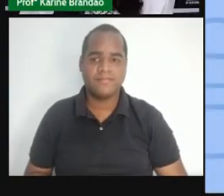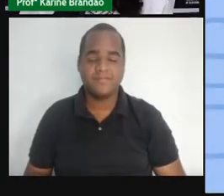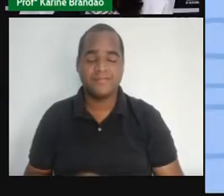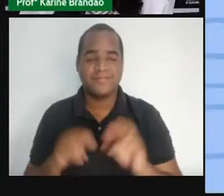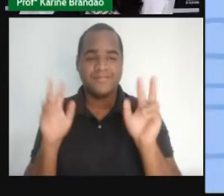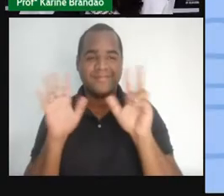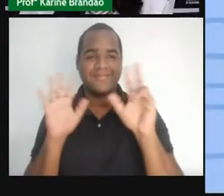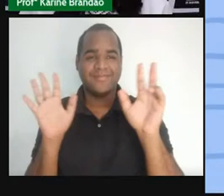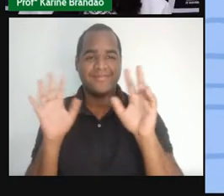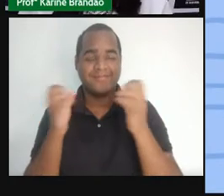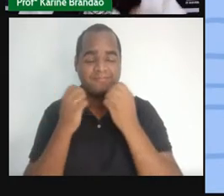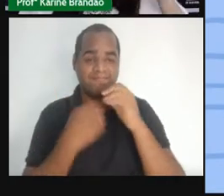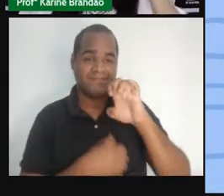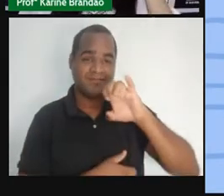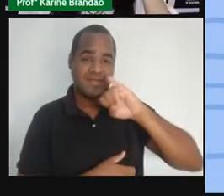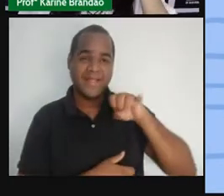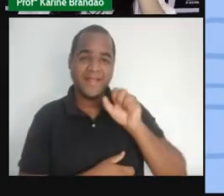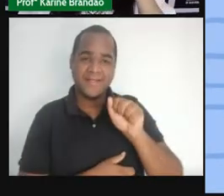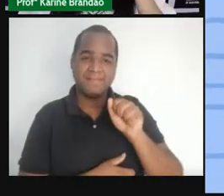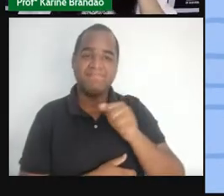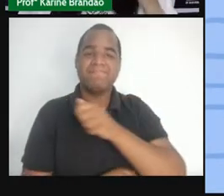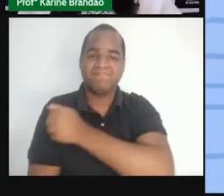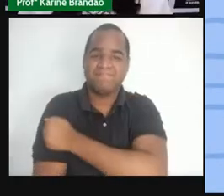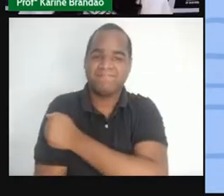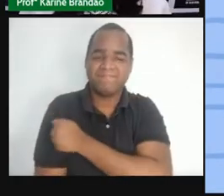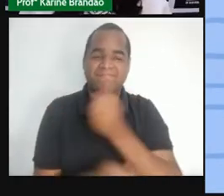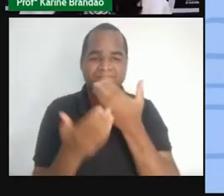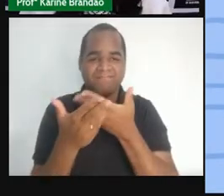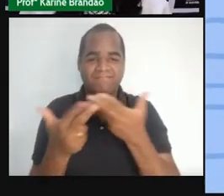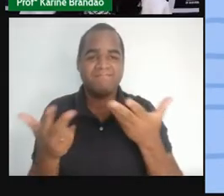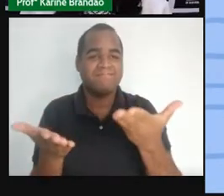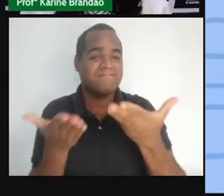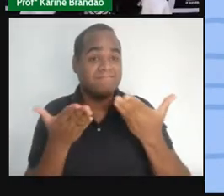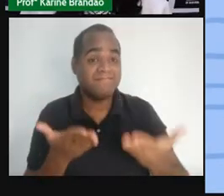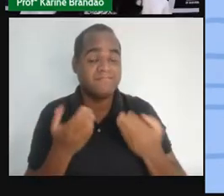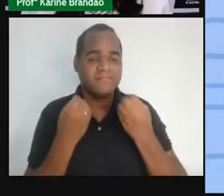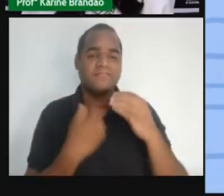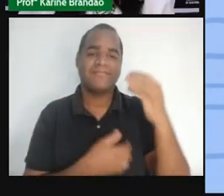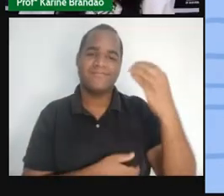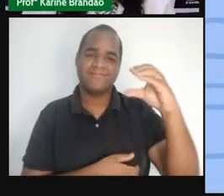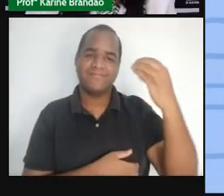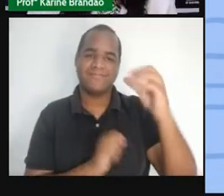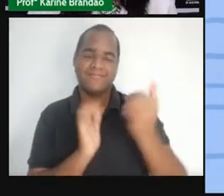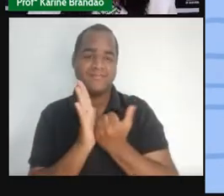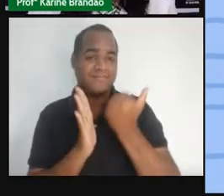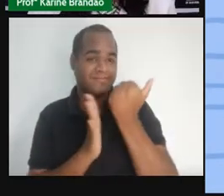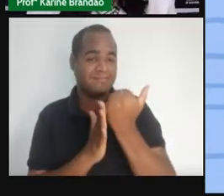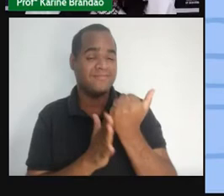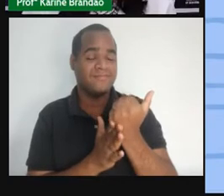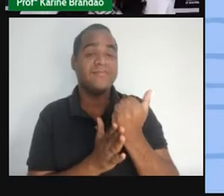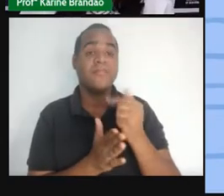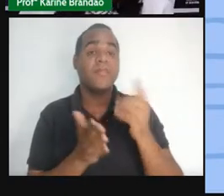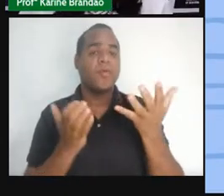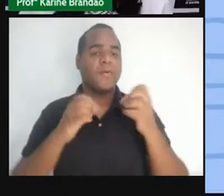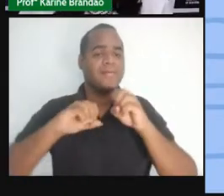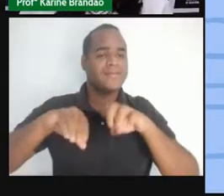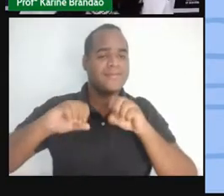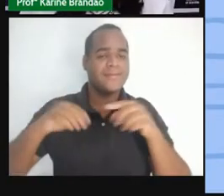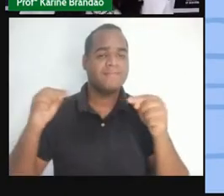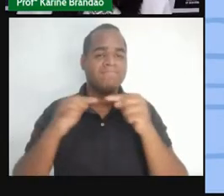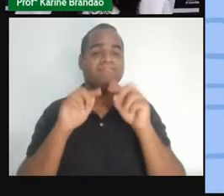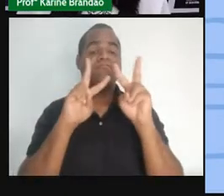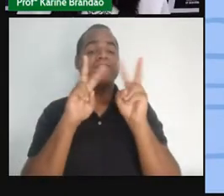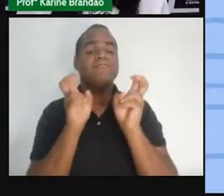Olá, alunos da EJA, bem-vindos a mais uma aula de ciências. A aula de hoje tem como